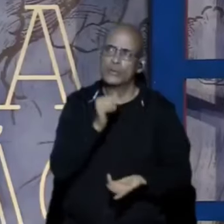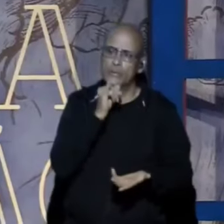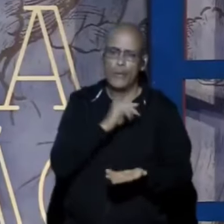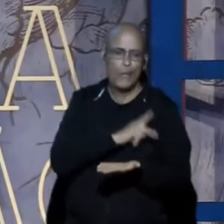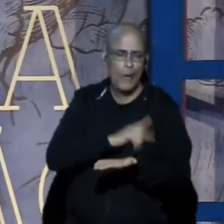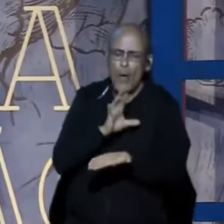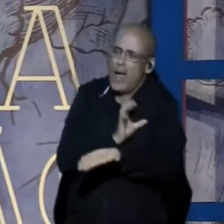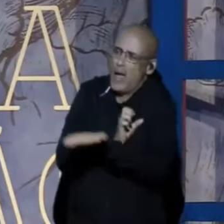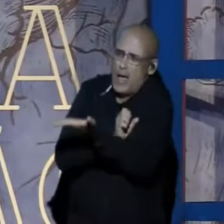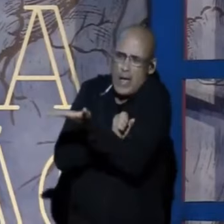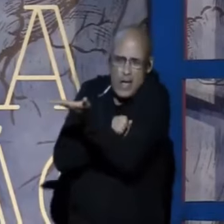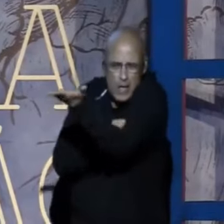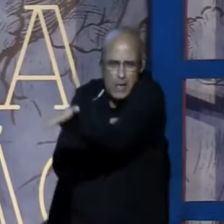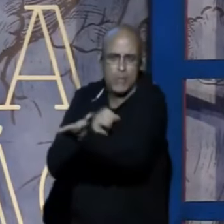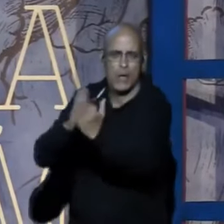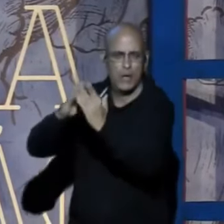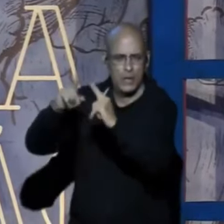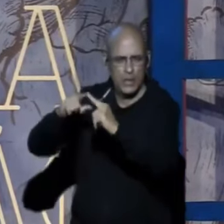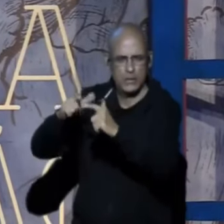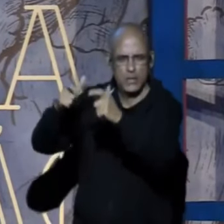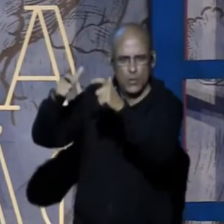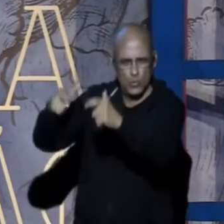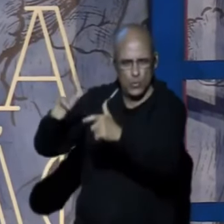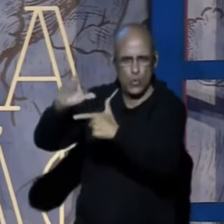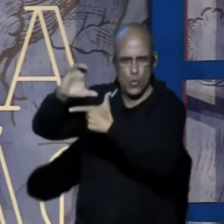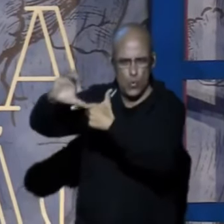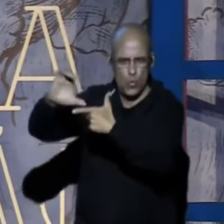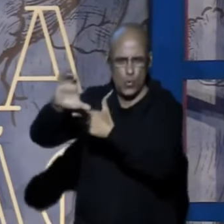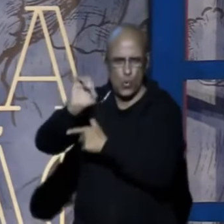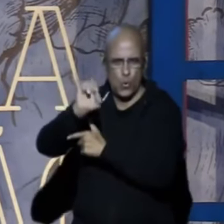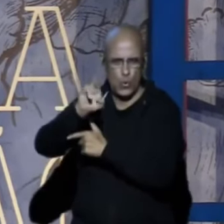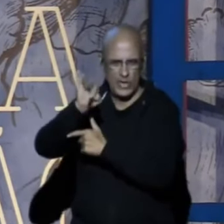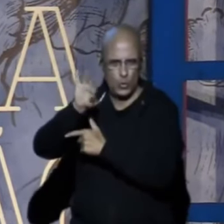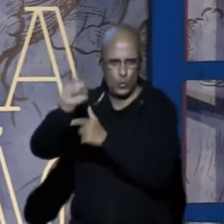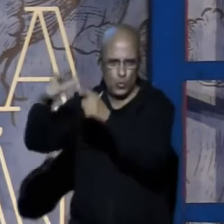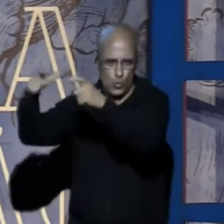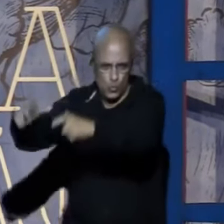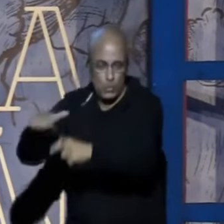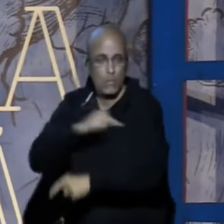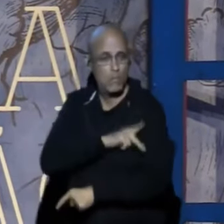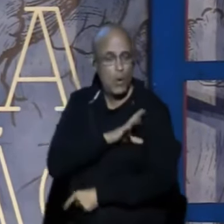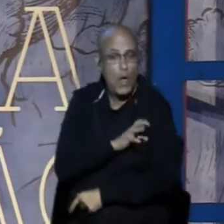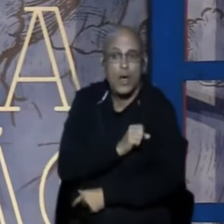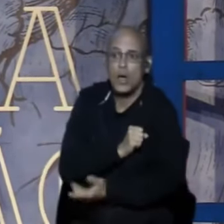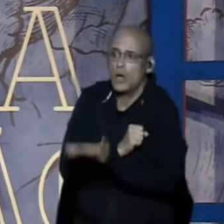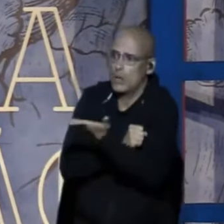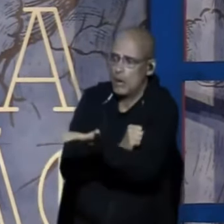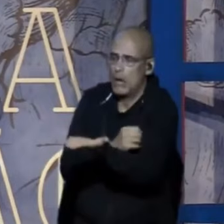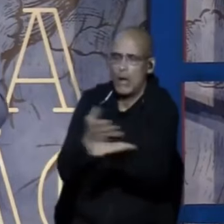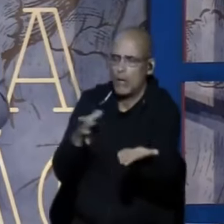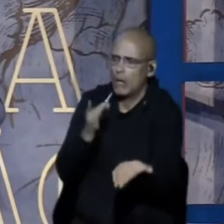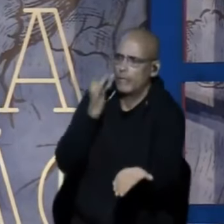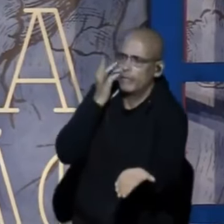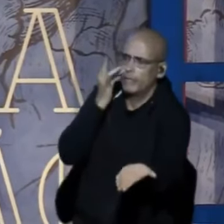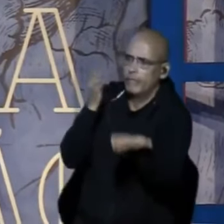aqueles crentes Que amava tanto aquela igreja em Corinto Vê aquela igreja